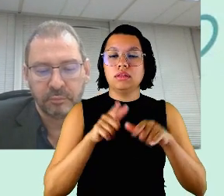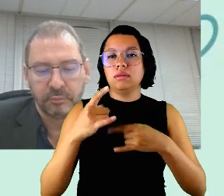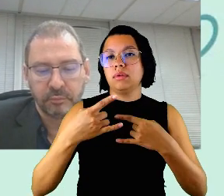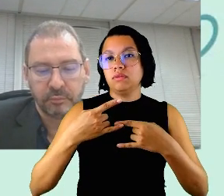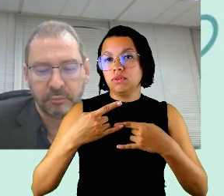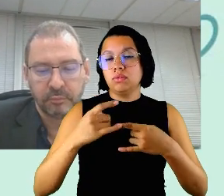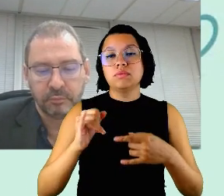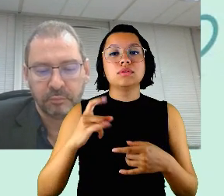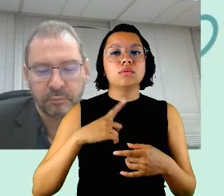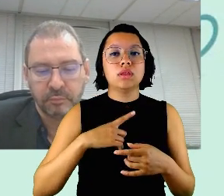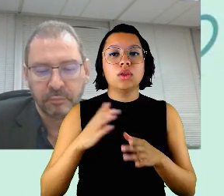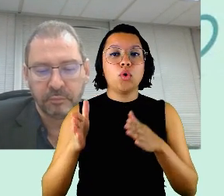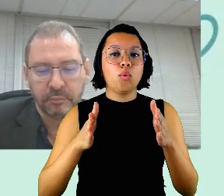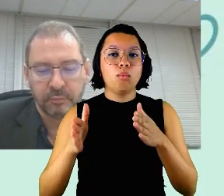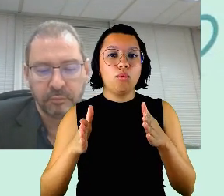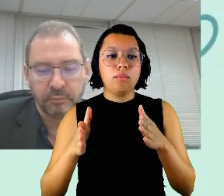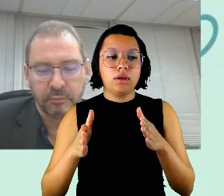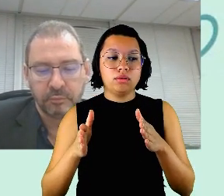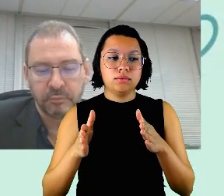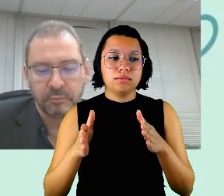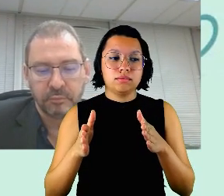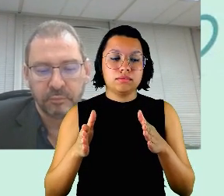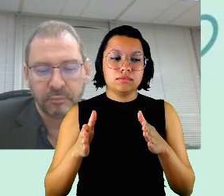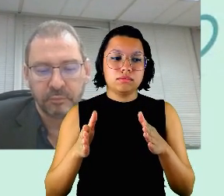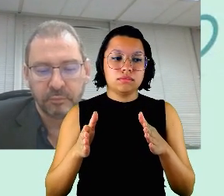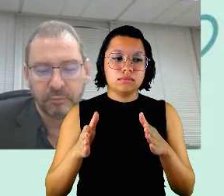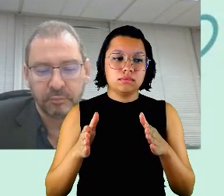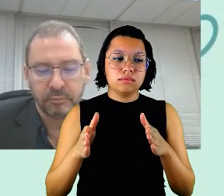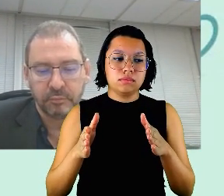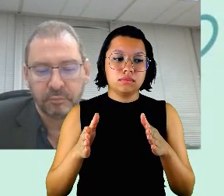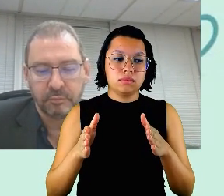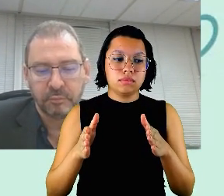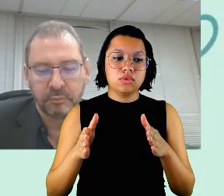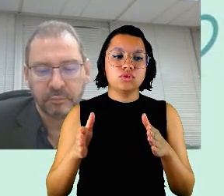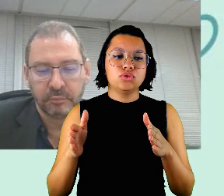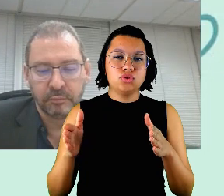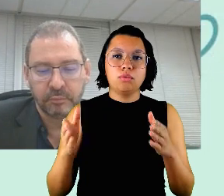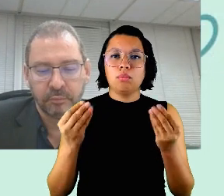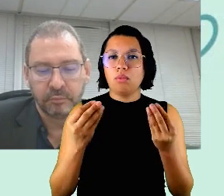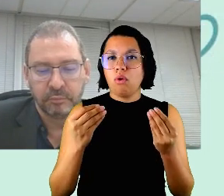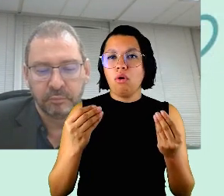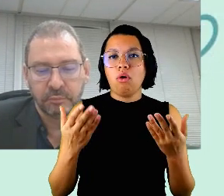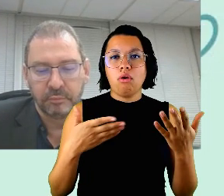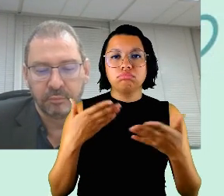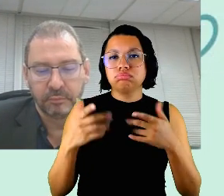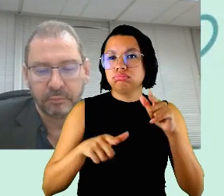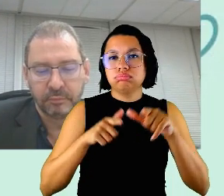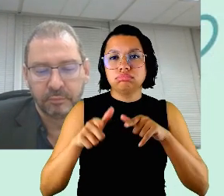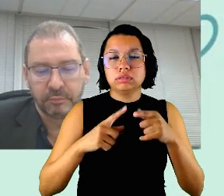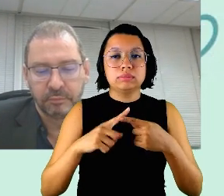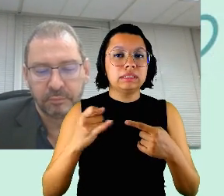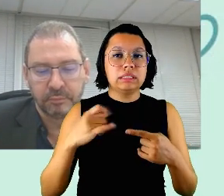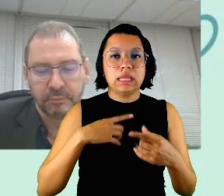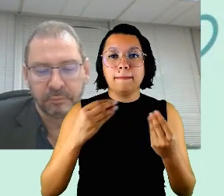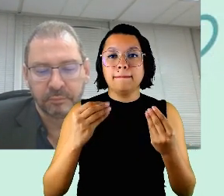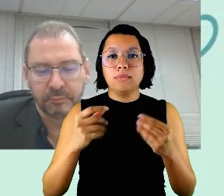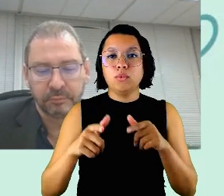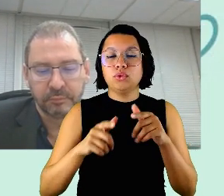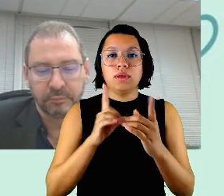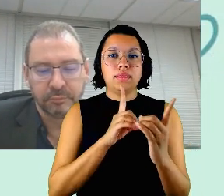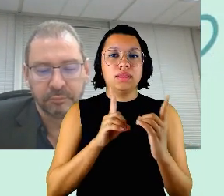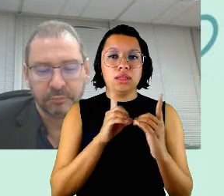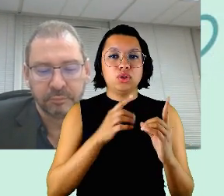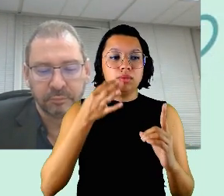um momento de acúmulo mas se você tem muito atendimento presencial num determinado